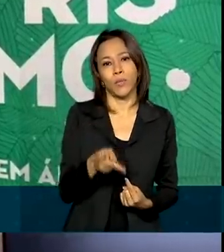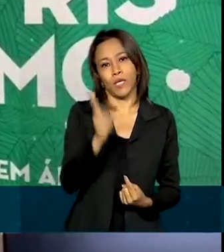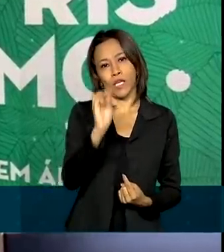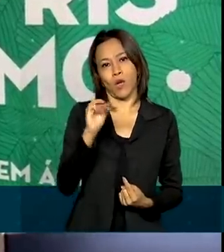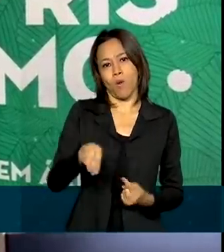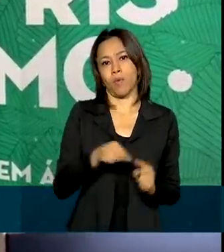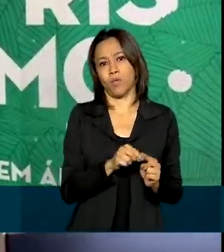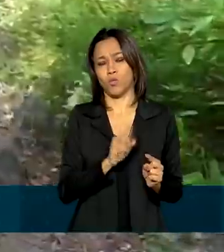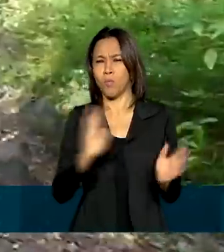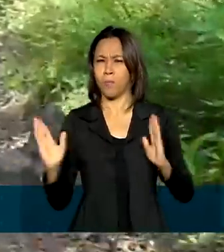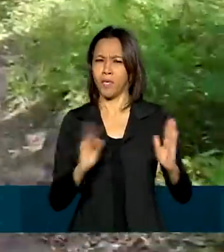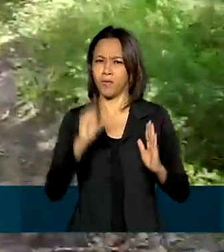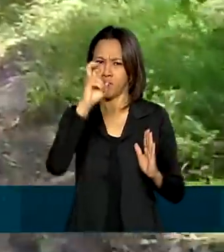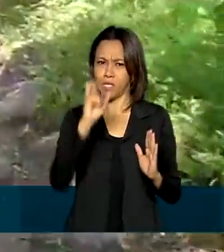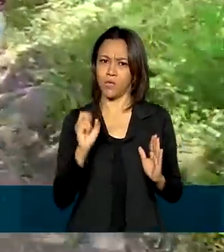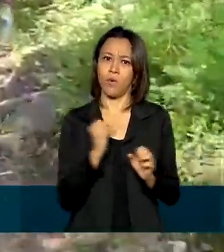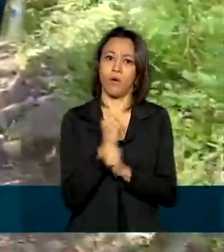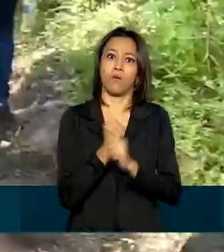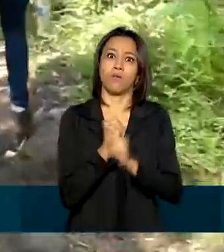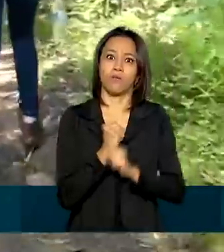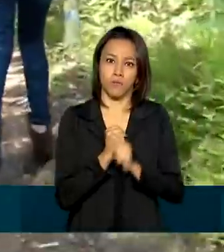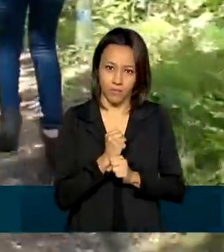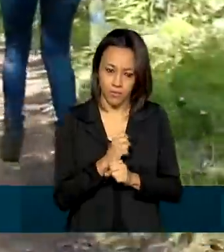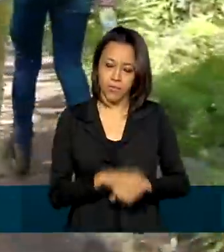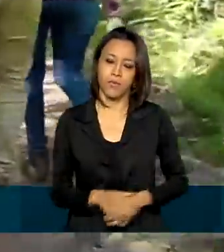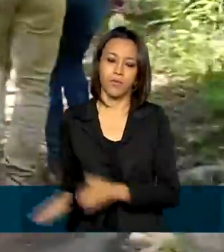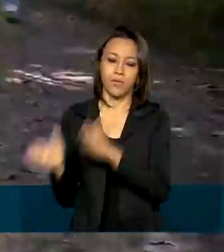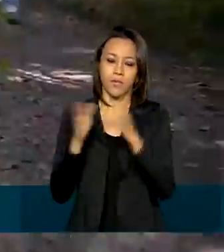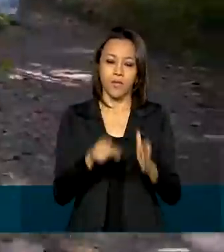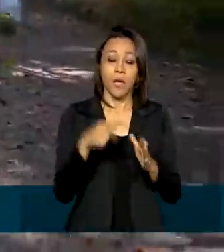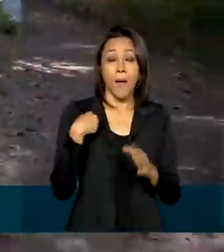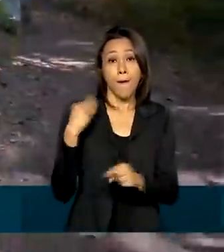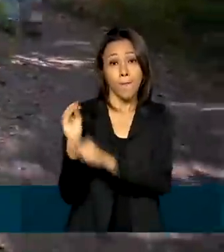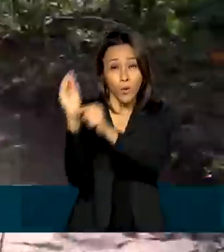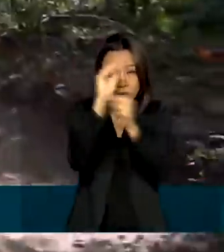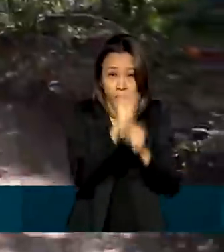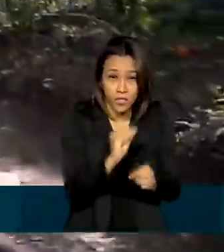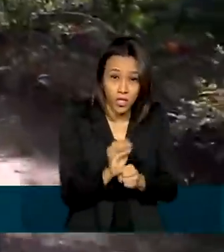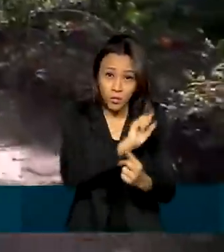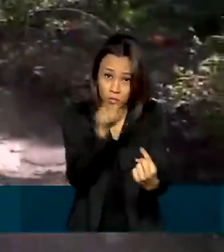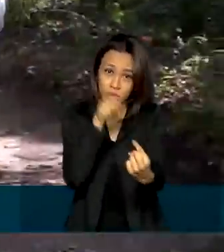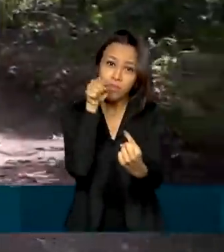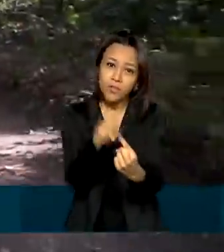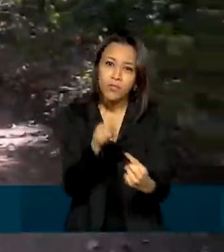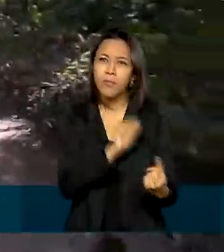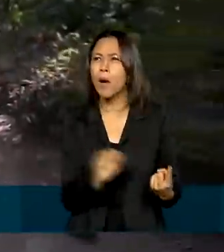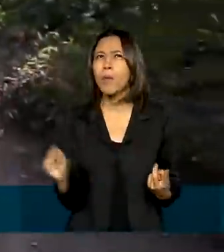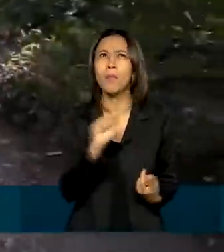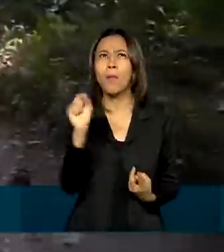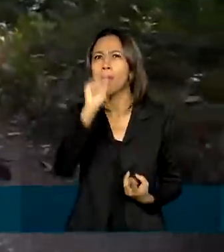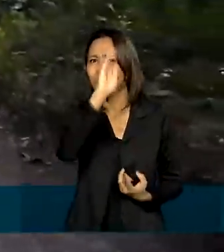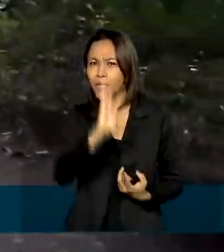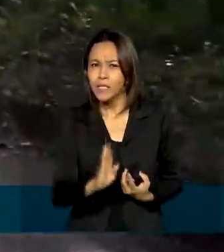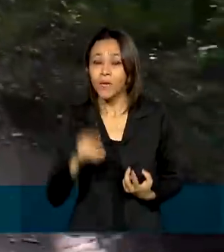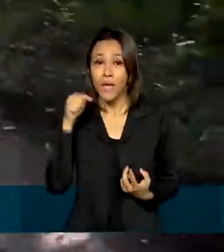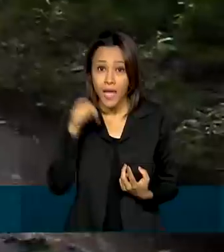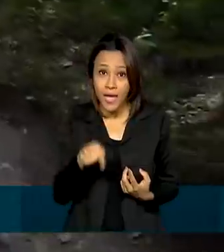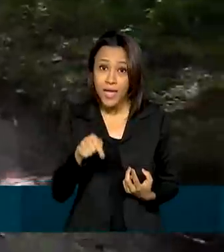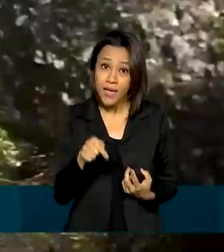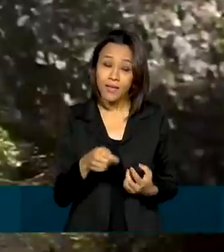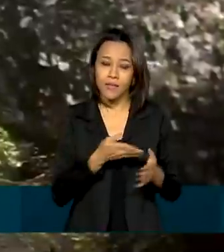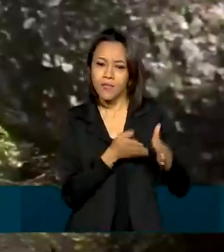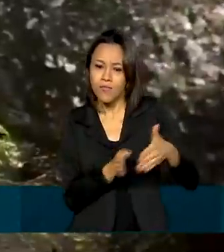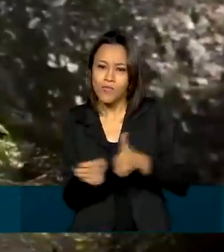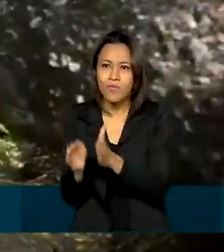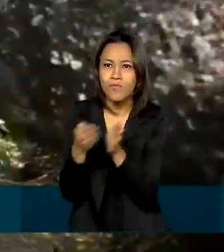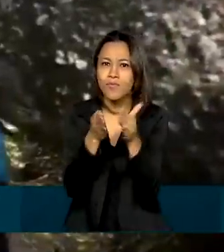5 anos. Além de promover, interligar e proteger os biomas de norte a sul do país, a Rede Trilhas traz